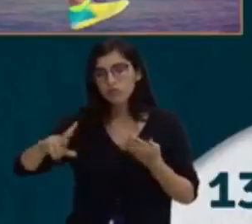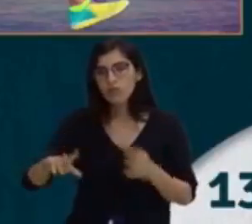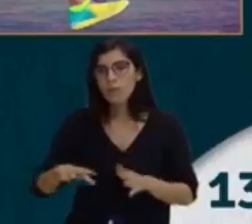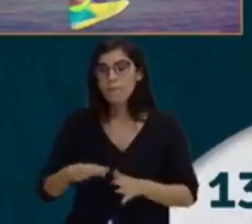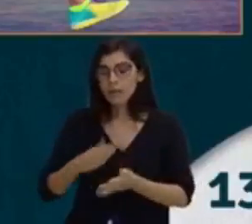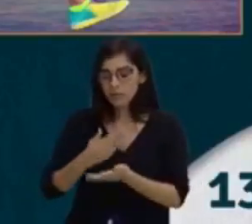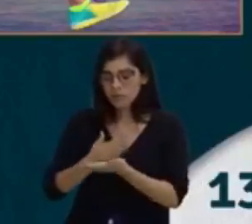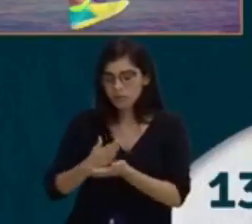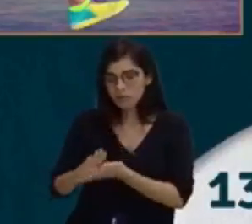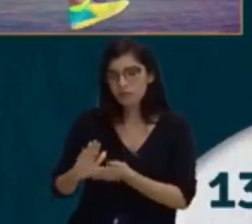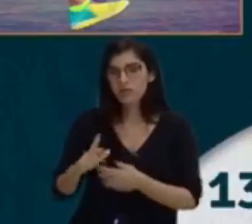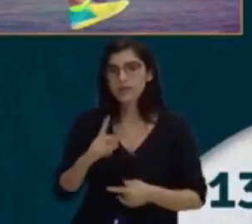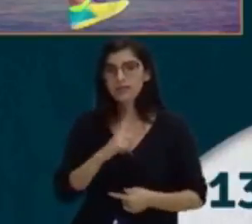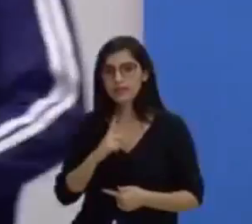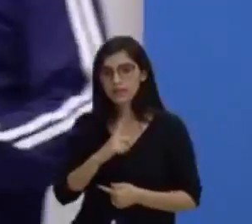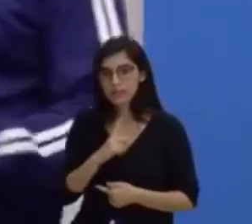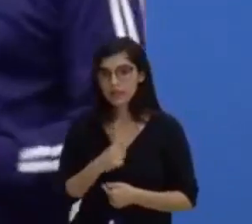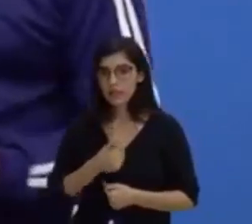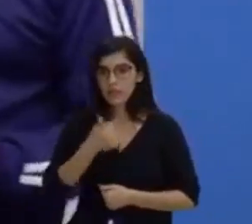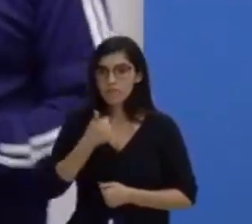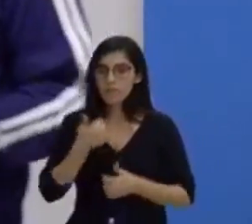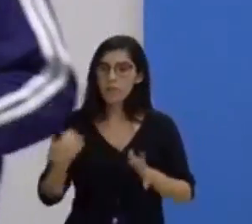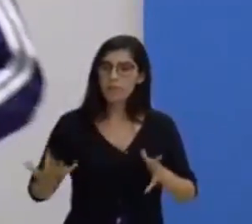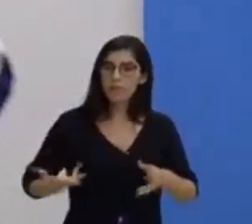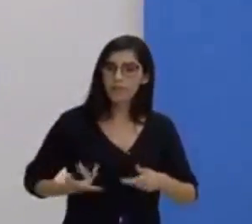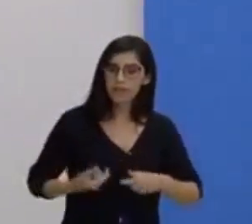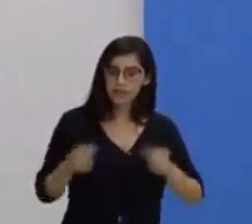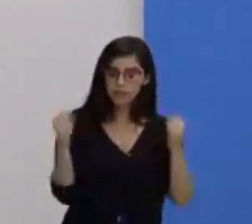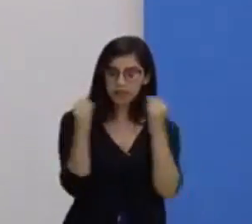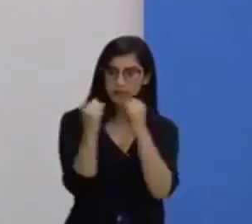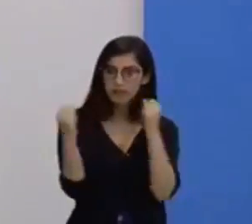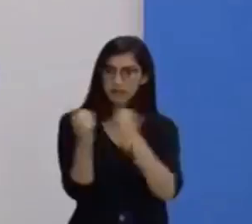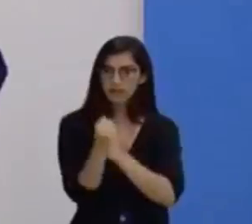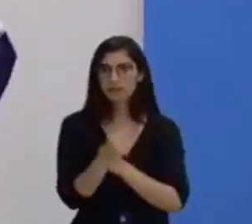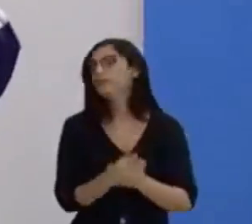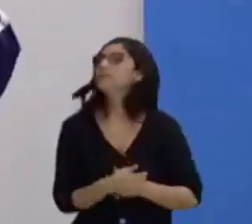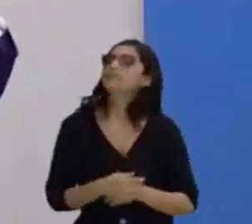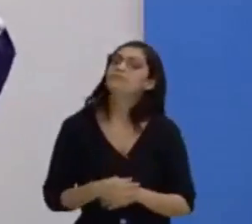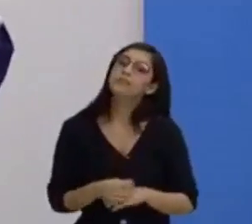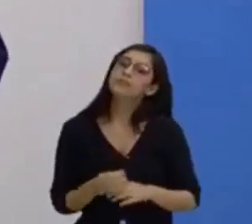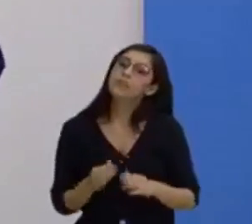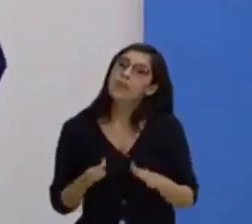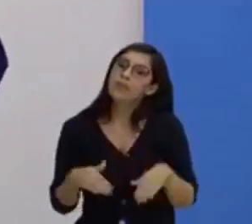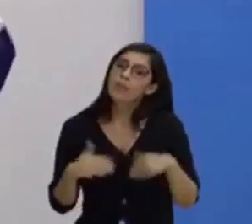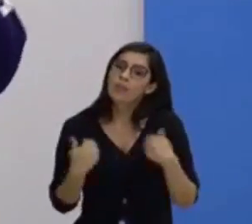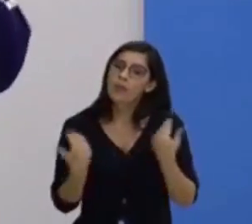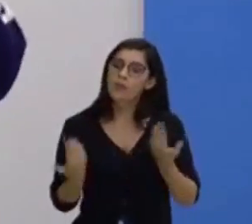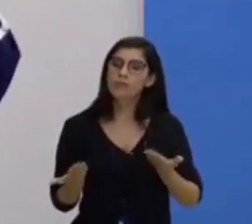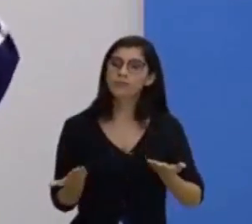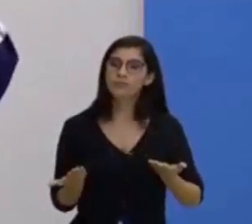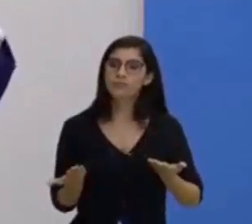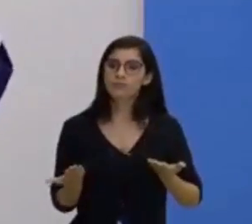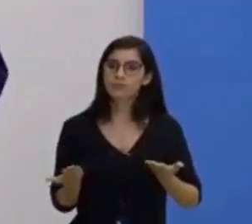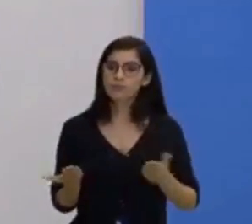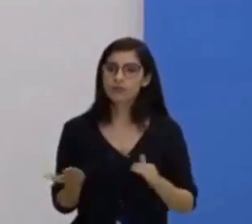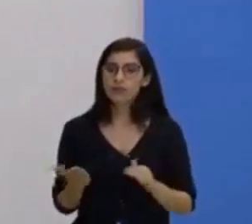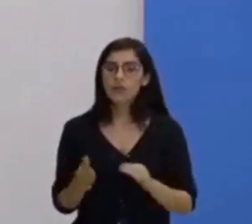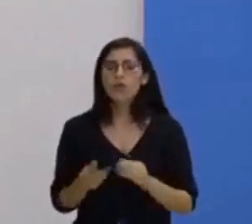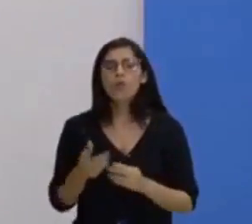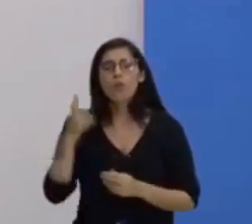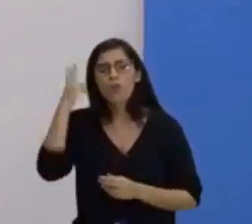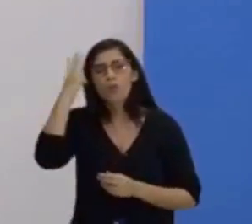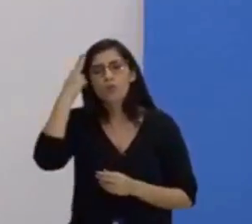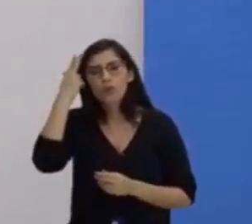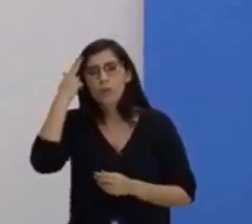durante a atividade física. Vem aqui comigo mais uma vez. Olha só, gente. O clássico, o comum de nós